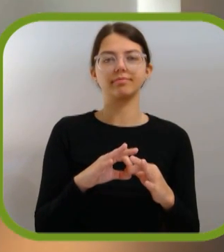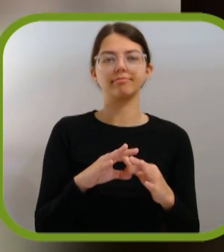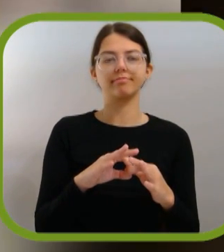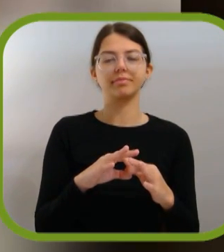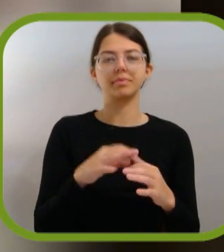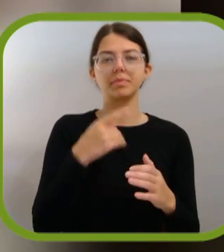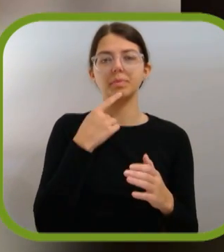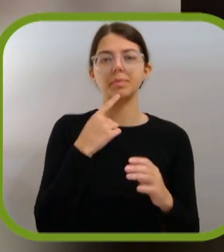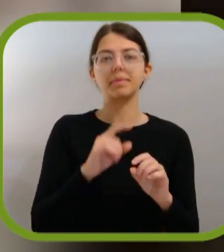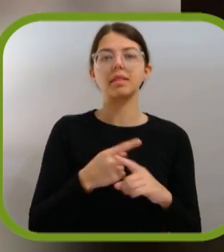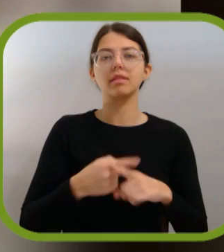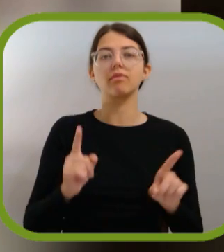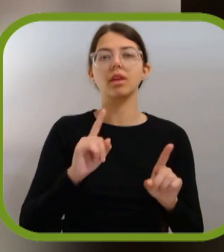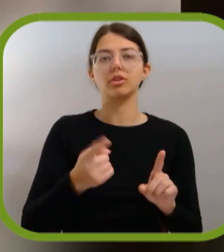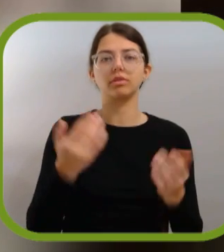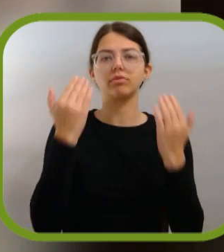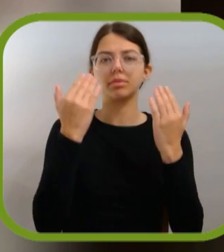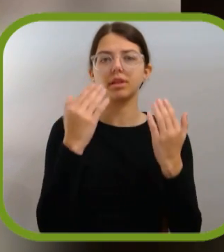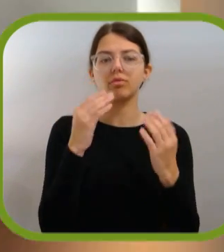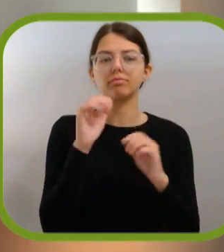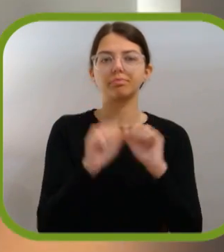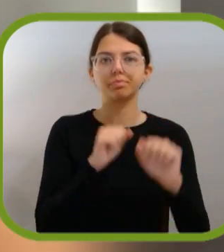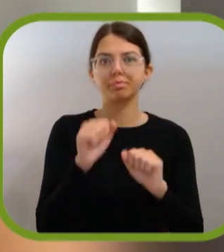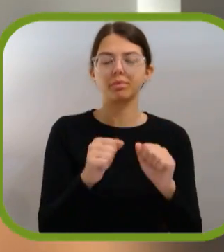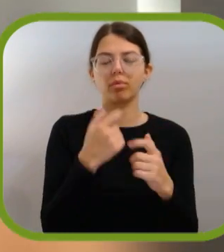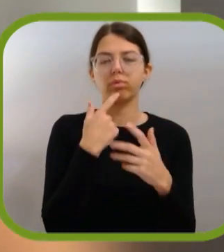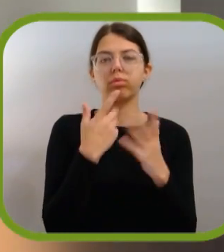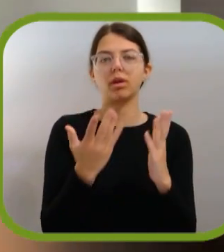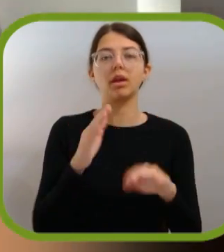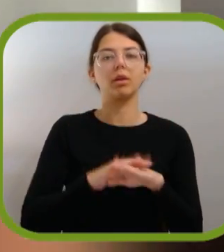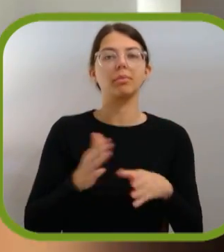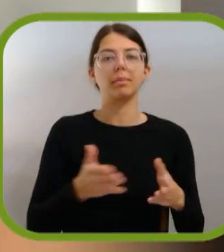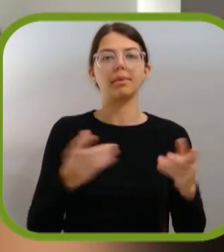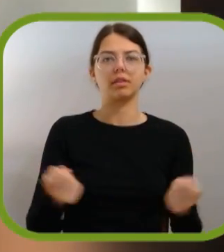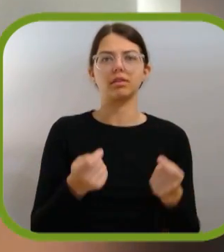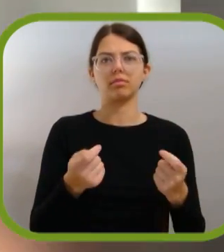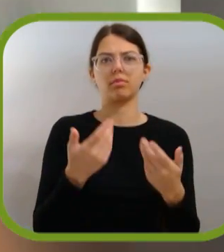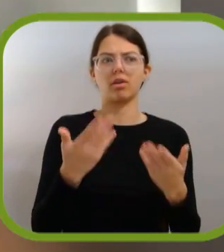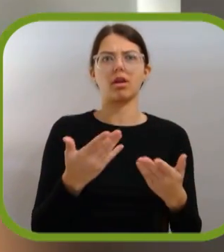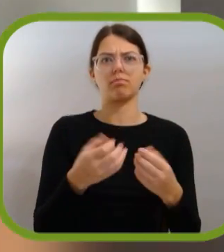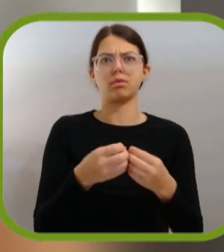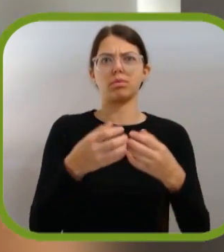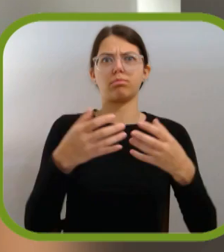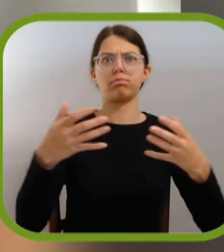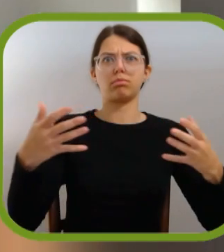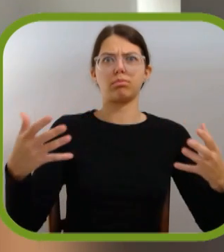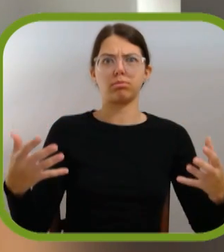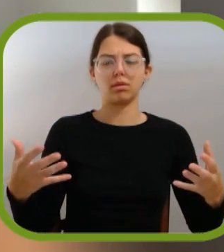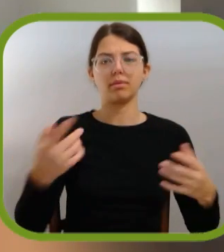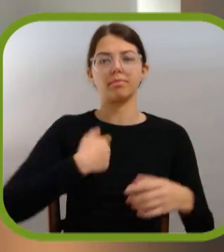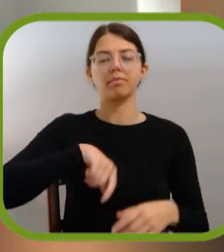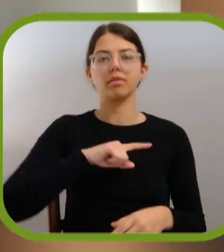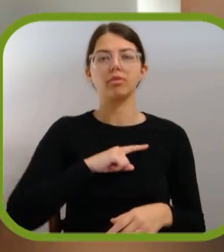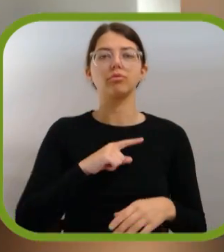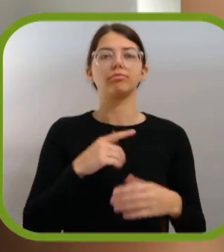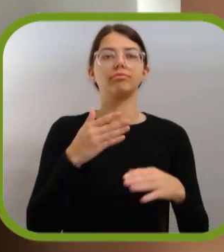distinguir-nos no meio de tanta informação, porque o marketing é algo que é bastante utilizado agora, agora nos últimos anos, e